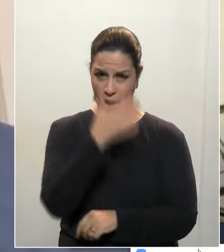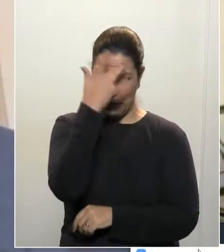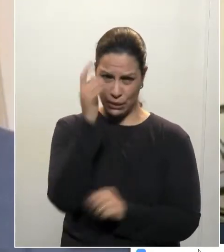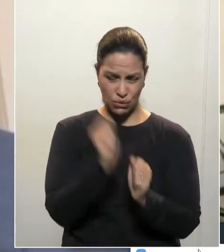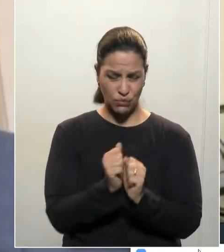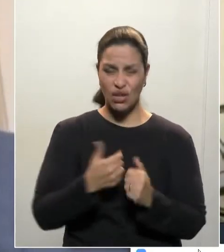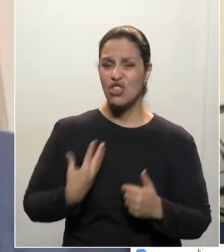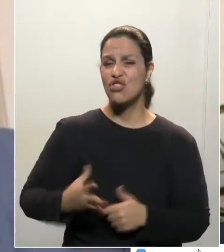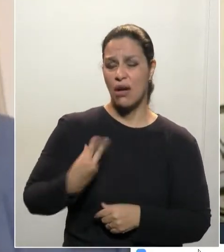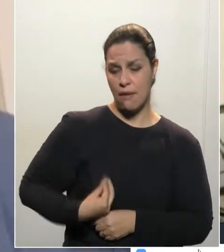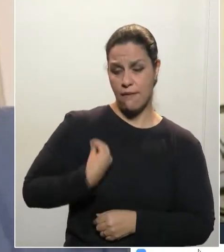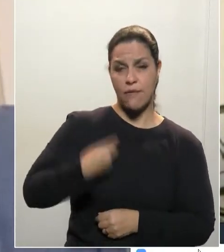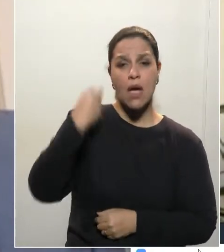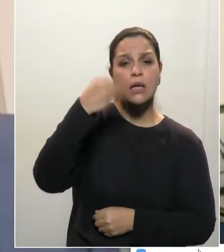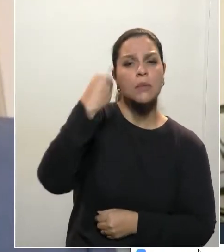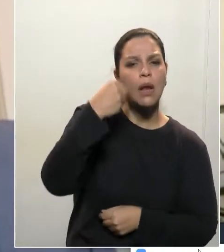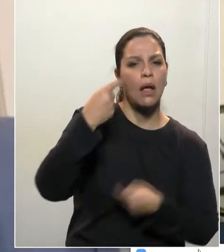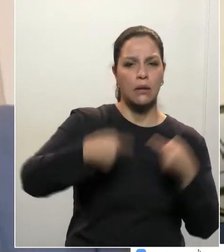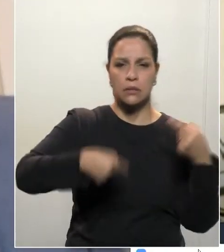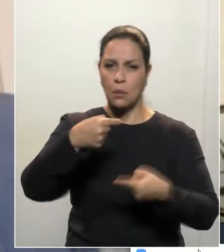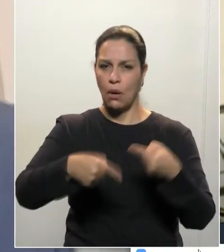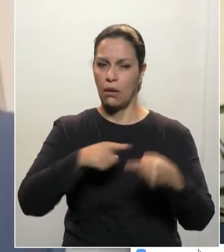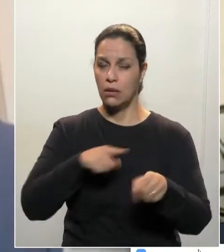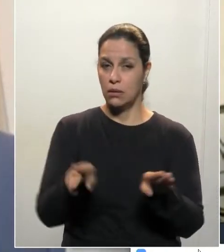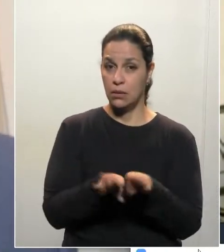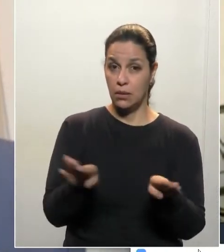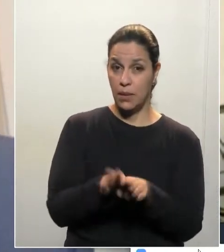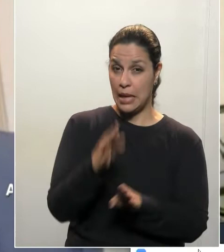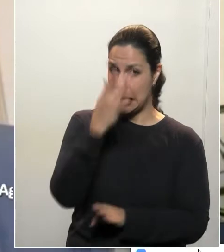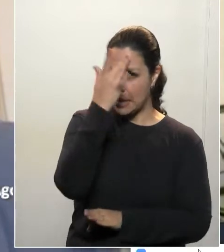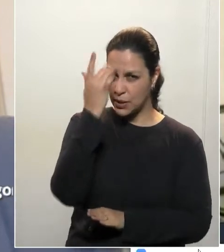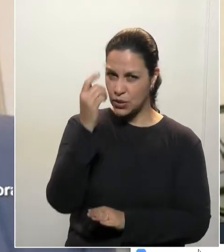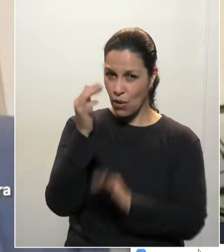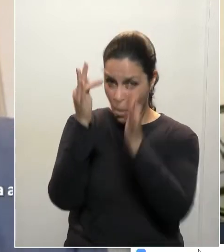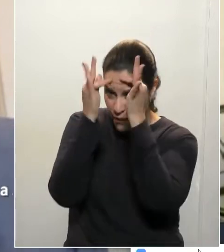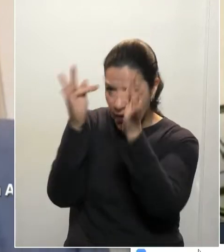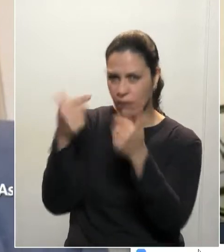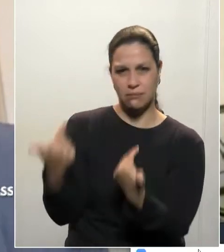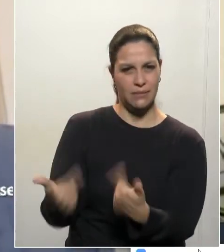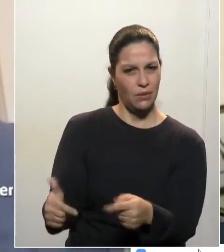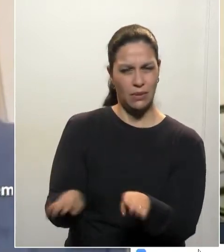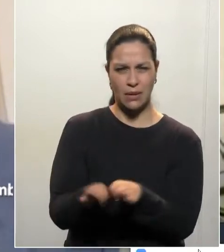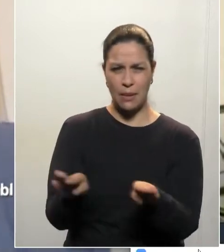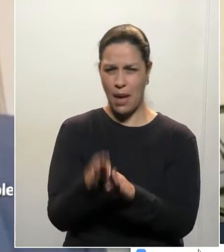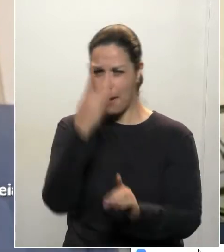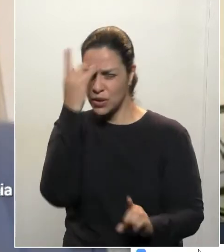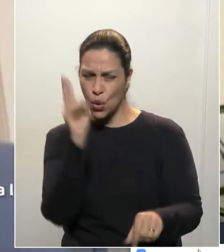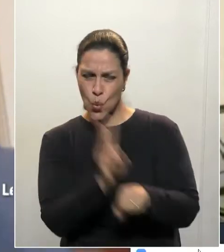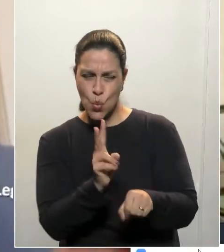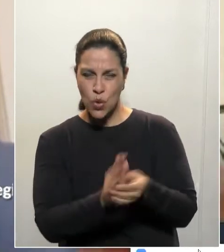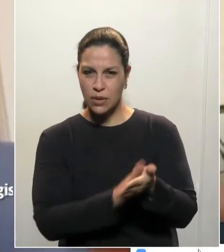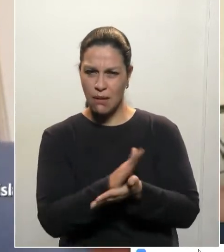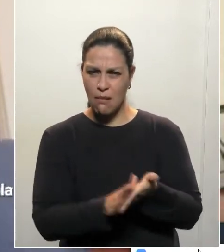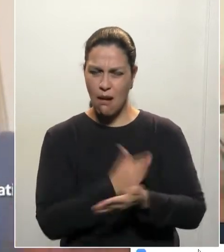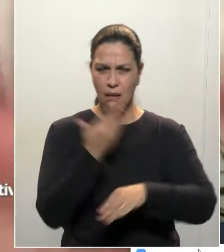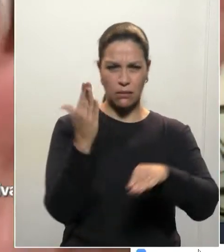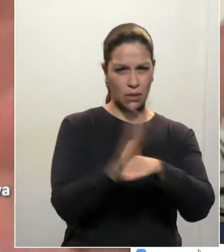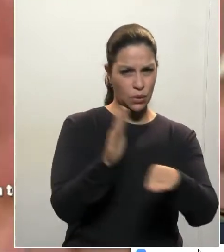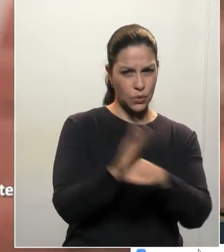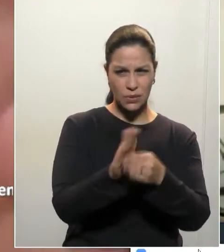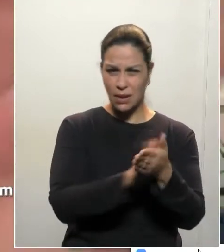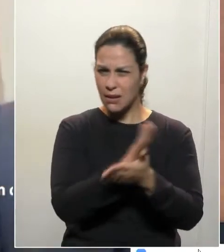já está lá. E, às vezes, aquele que é desleal, aquele que não te cuida, aquele que não